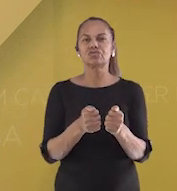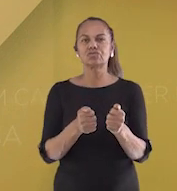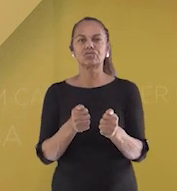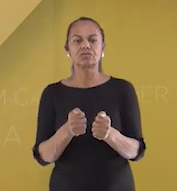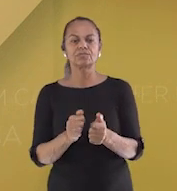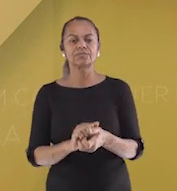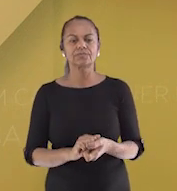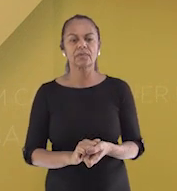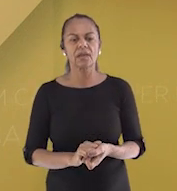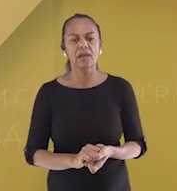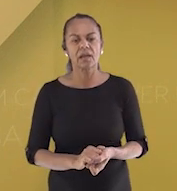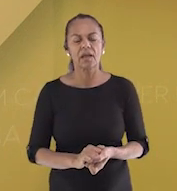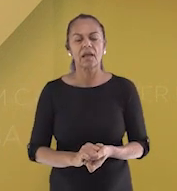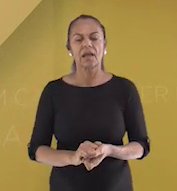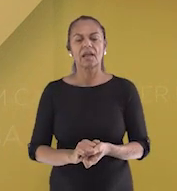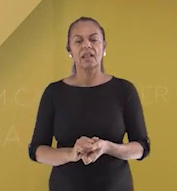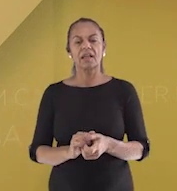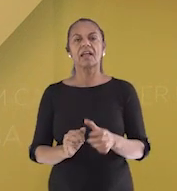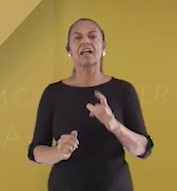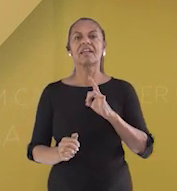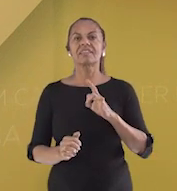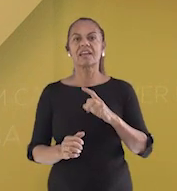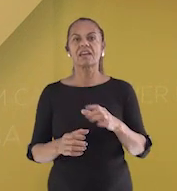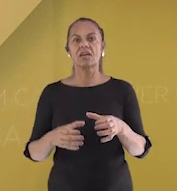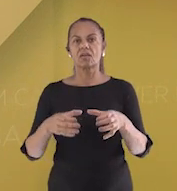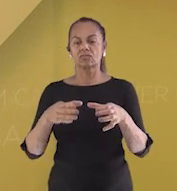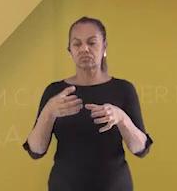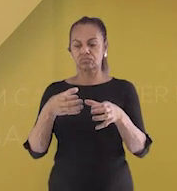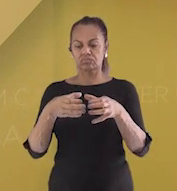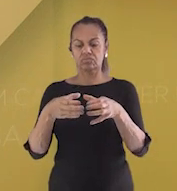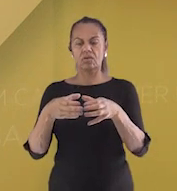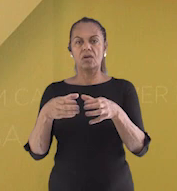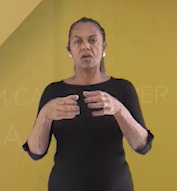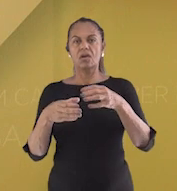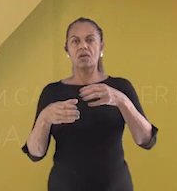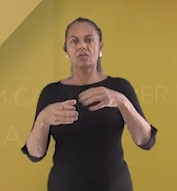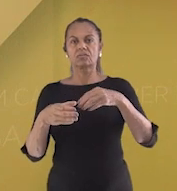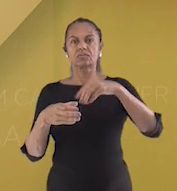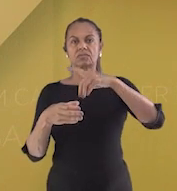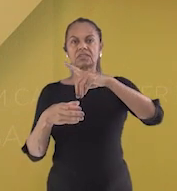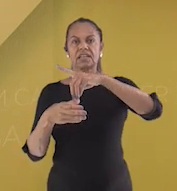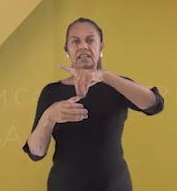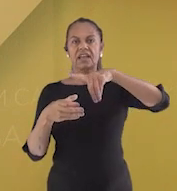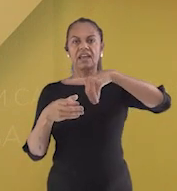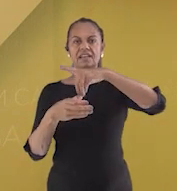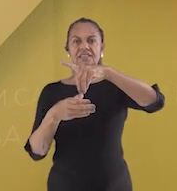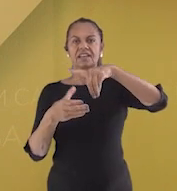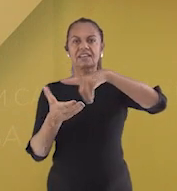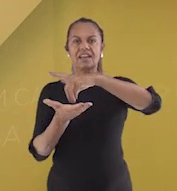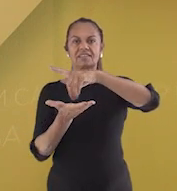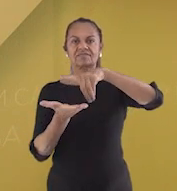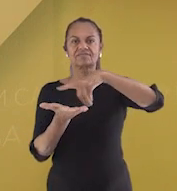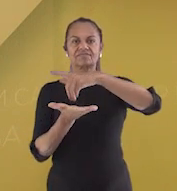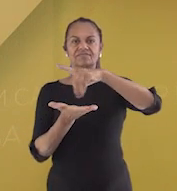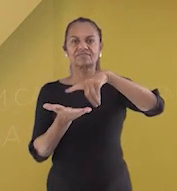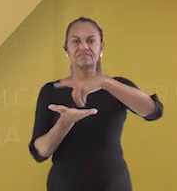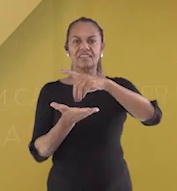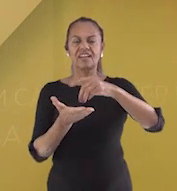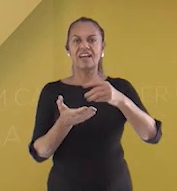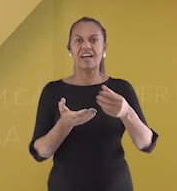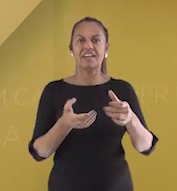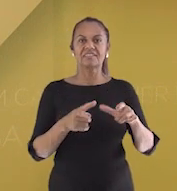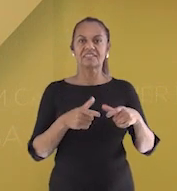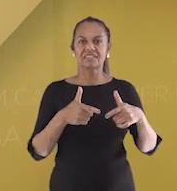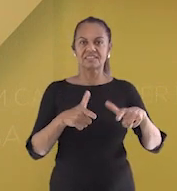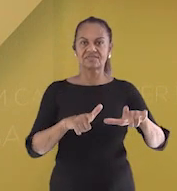Playstation, o jogo vinha gravado em um CD, bem diferente do Nintendo, que usava o cartucho. Esse